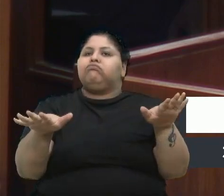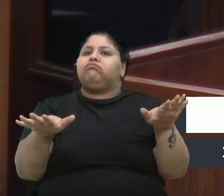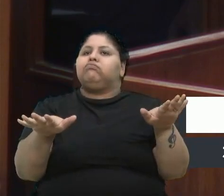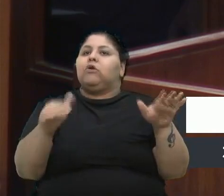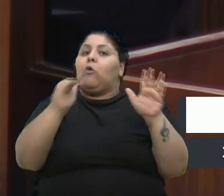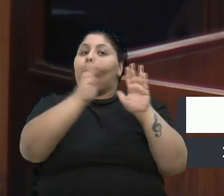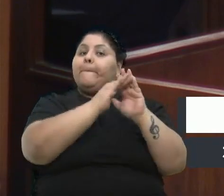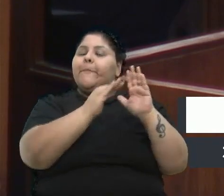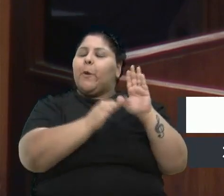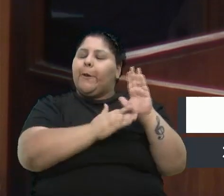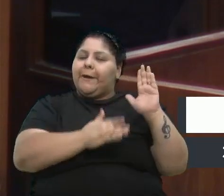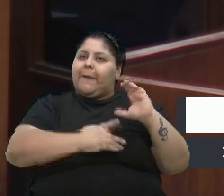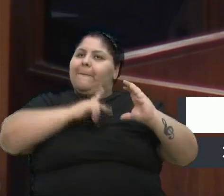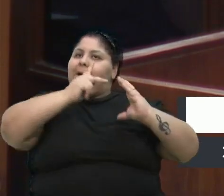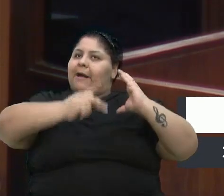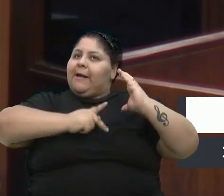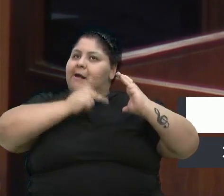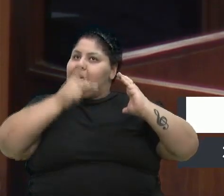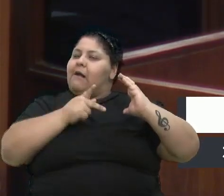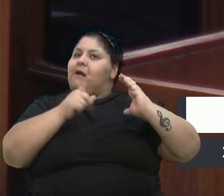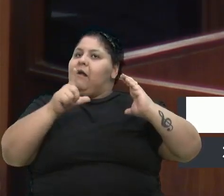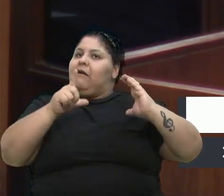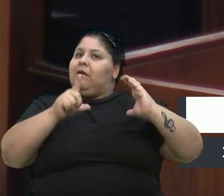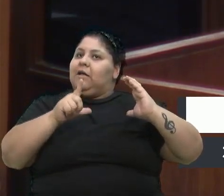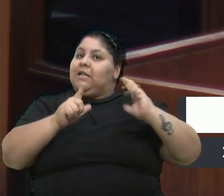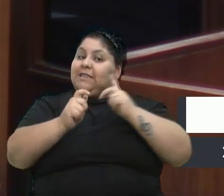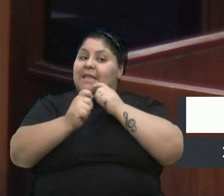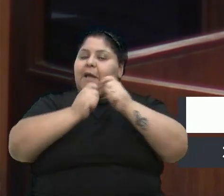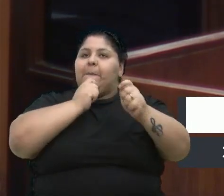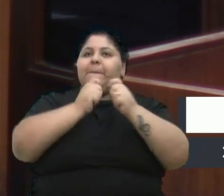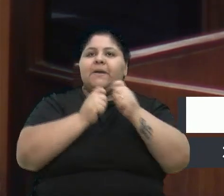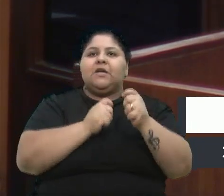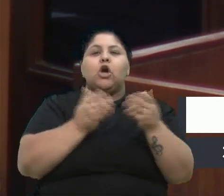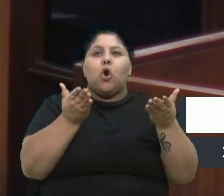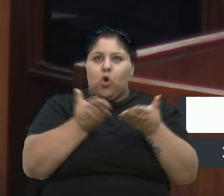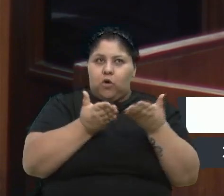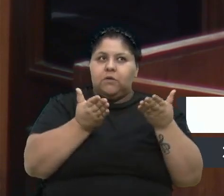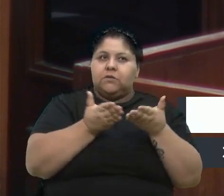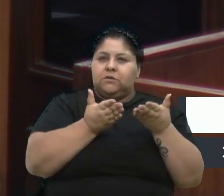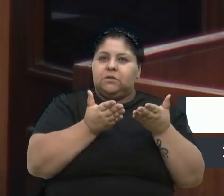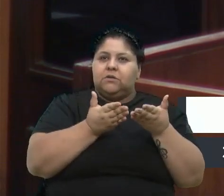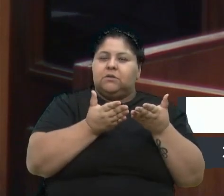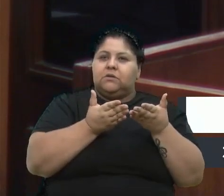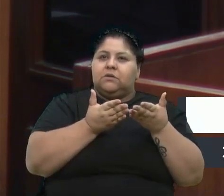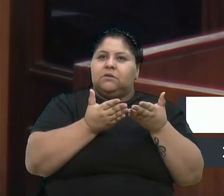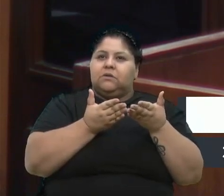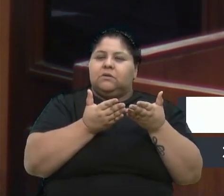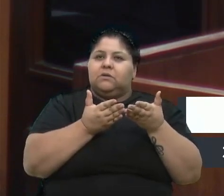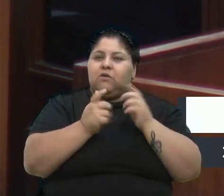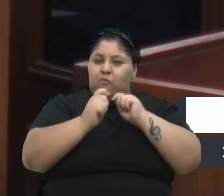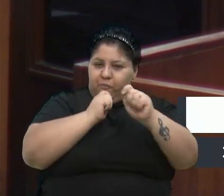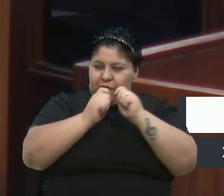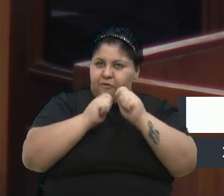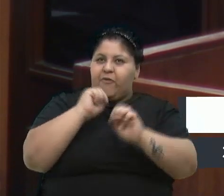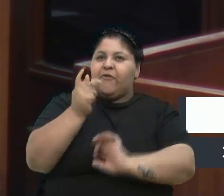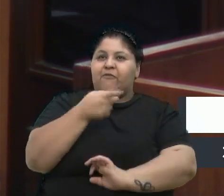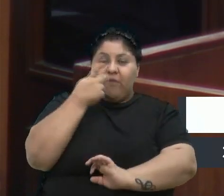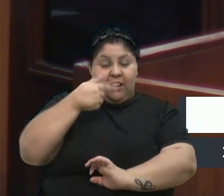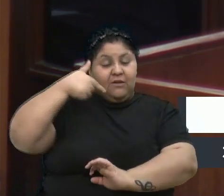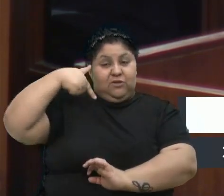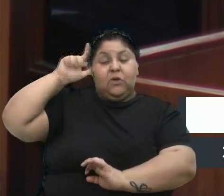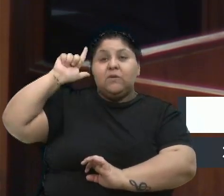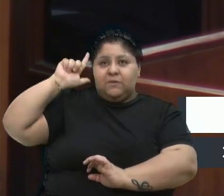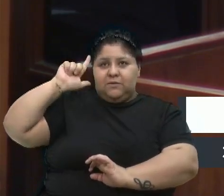programa, é a Câmara de Vereadores de Caxias do Sul, na imprensa. Hoje, aliás, saiu mais uma reportagem falando sobre ontem.